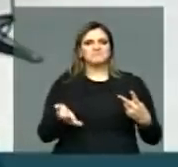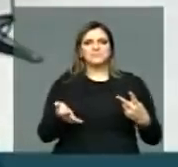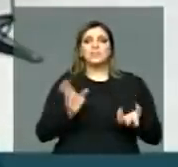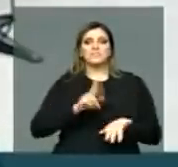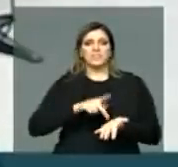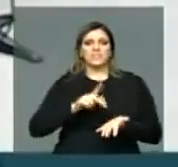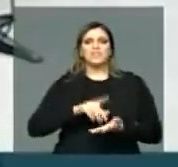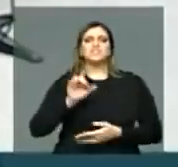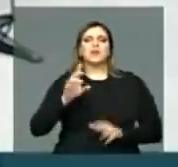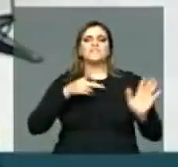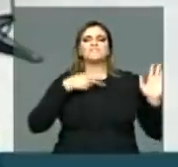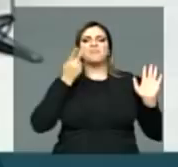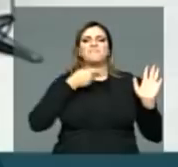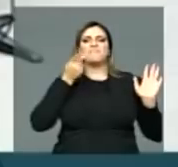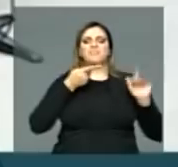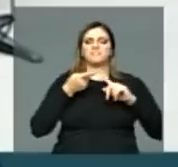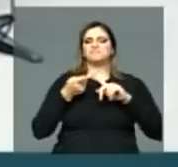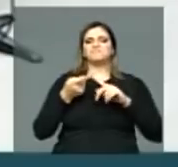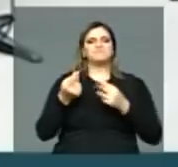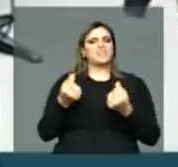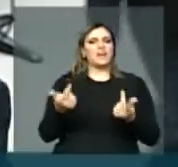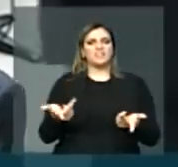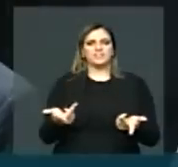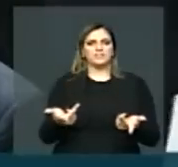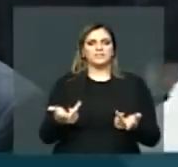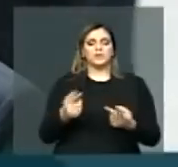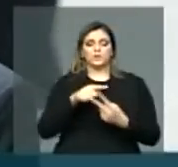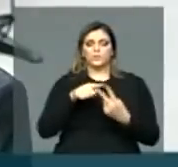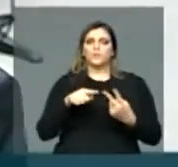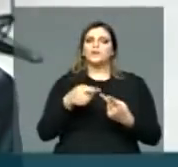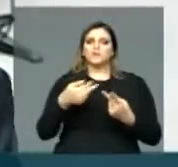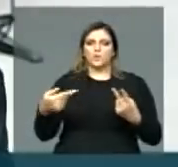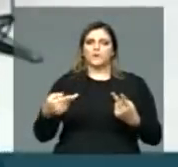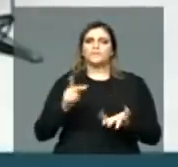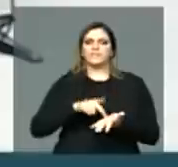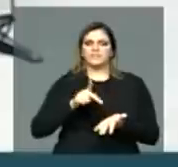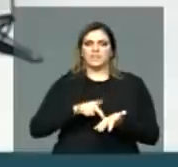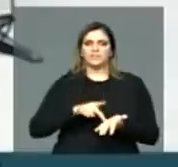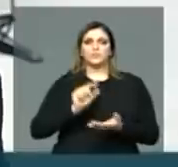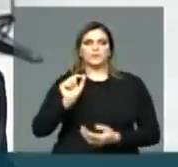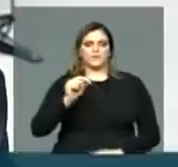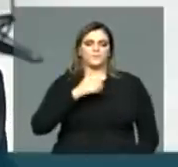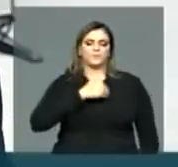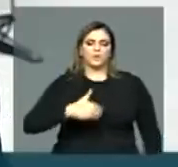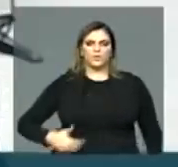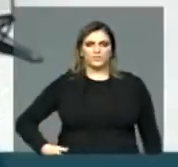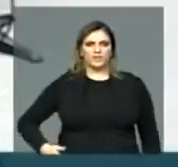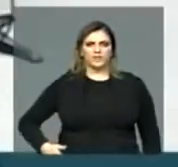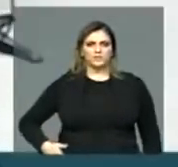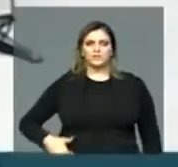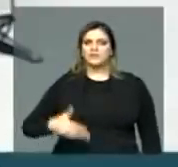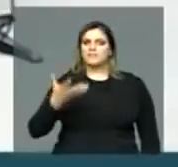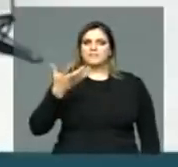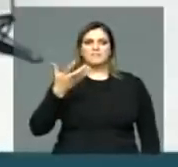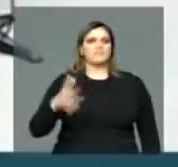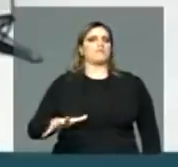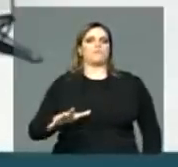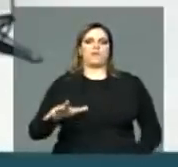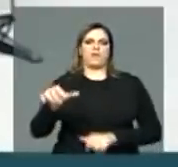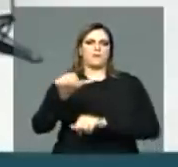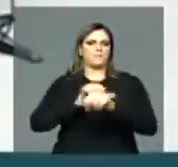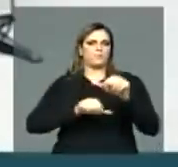tem duas coisas que são verdades, seu deputado Lucena. O governo não quer reforma